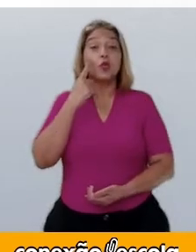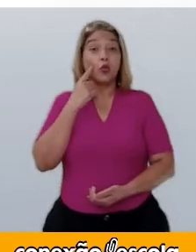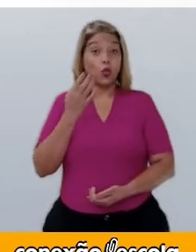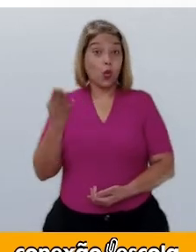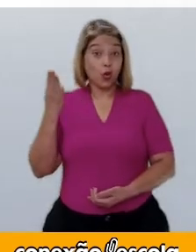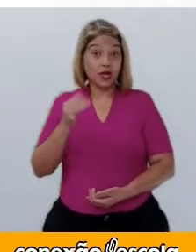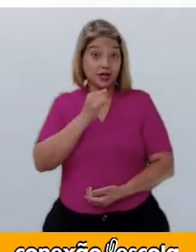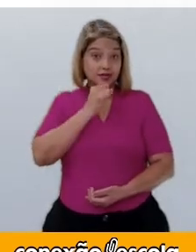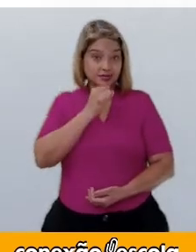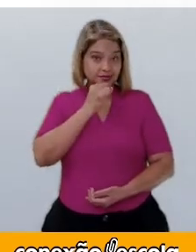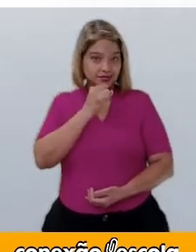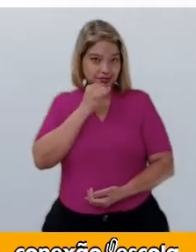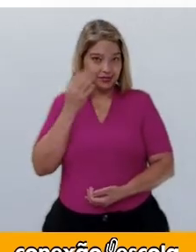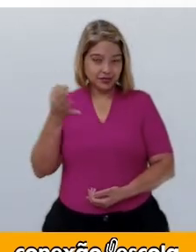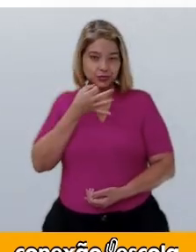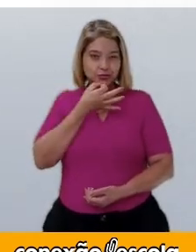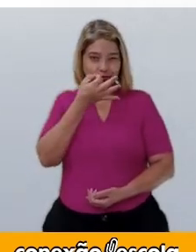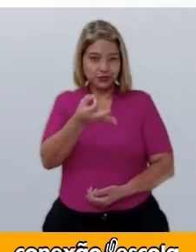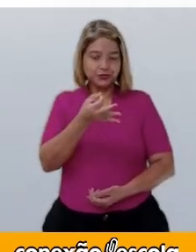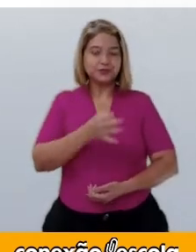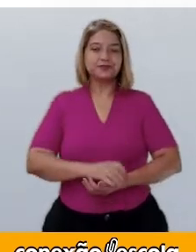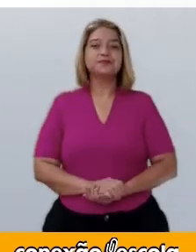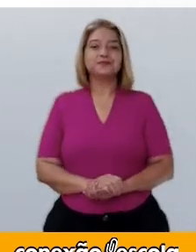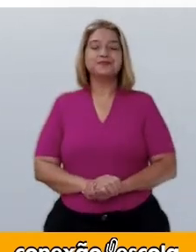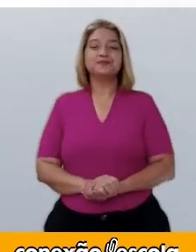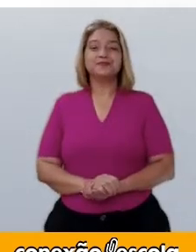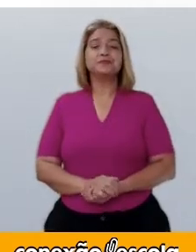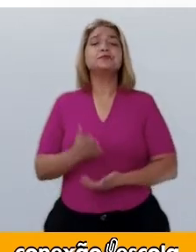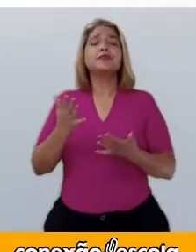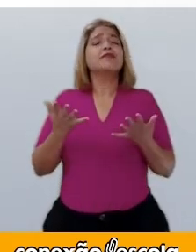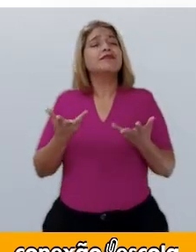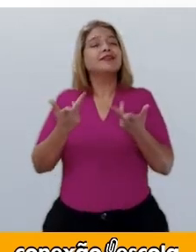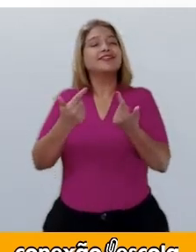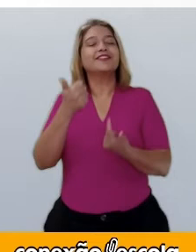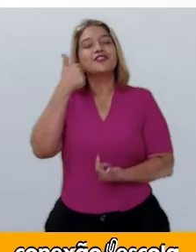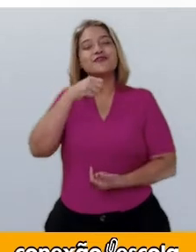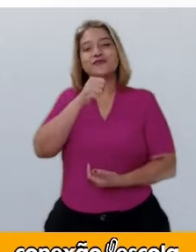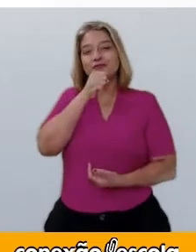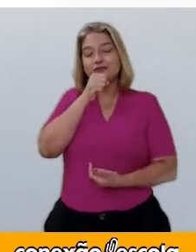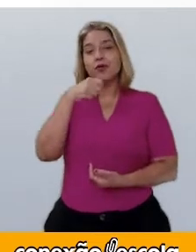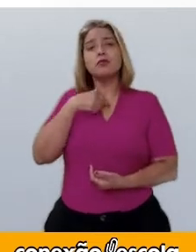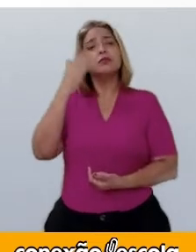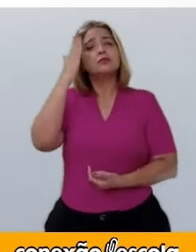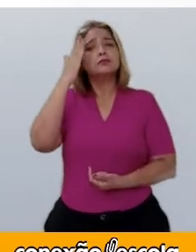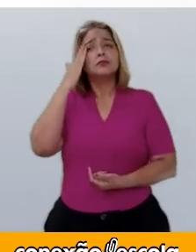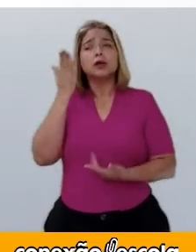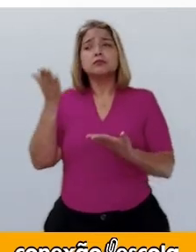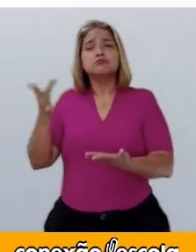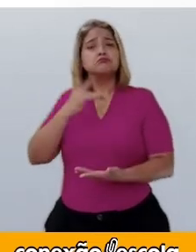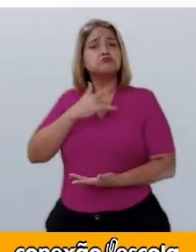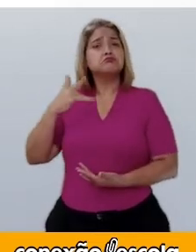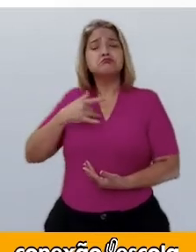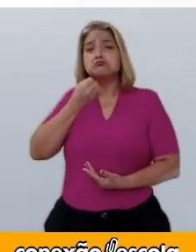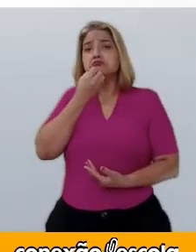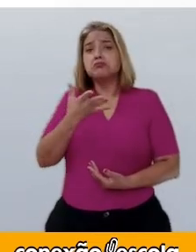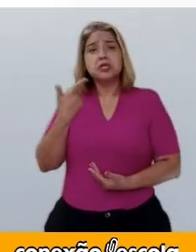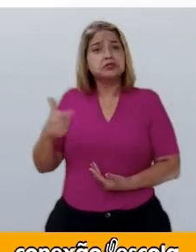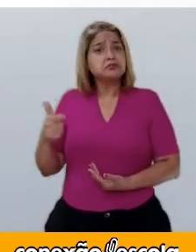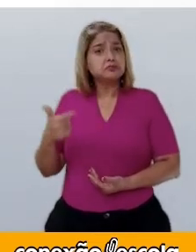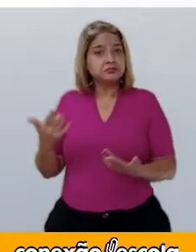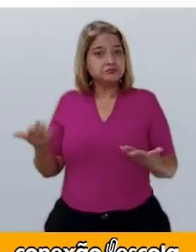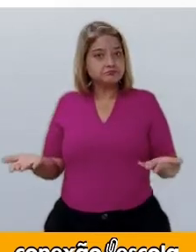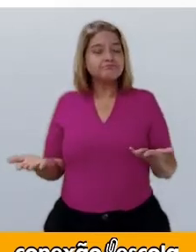Olha essa sugestão. Querida vovó, soube que você não está se sentindo bem.